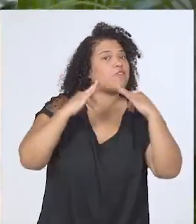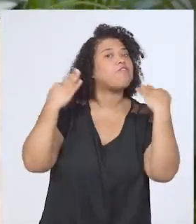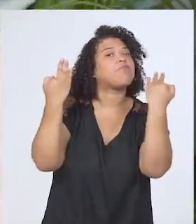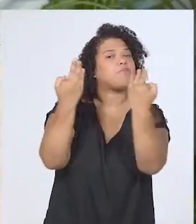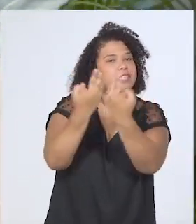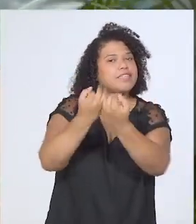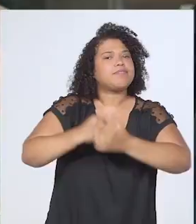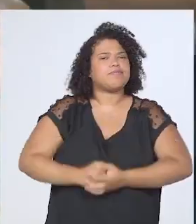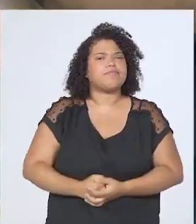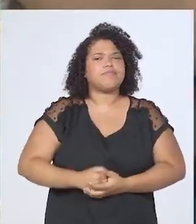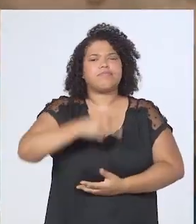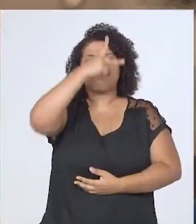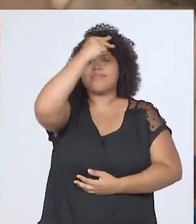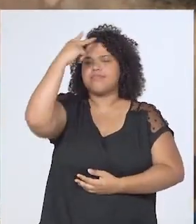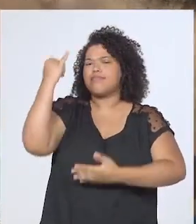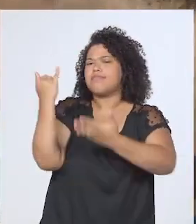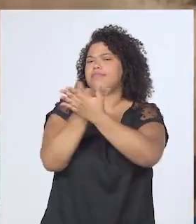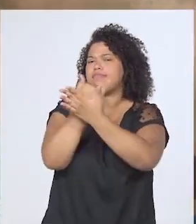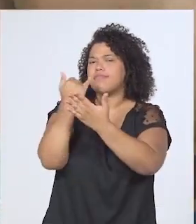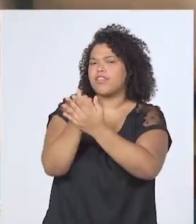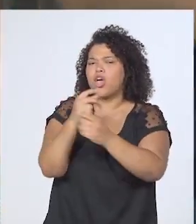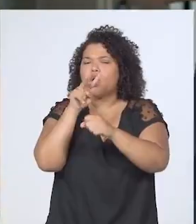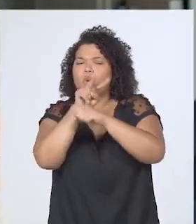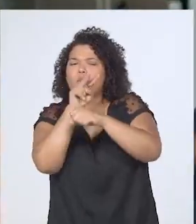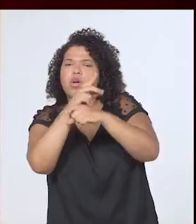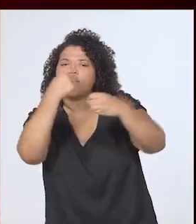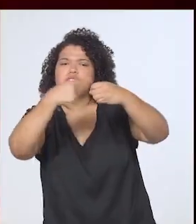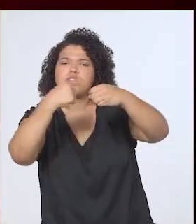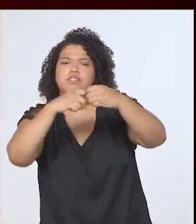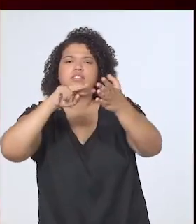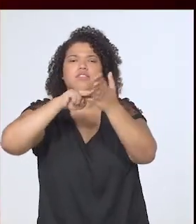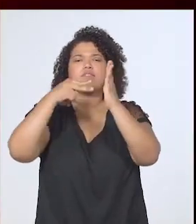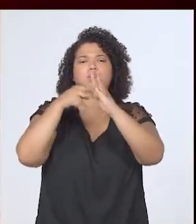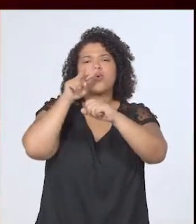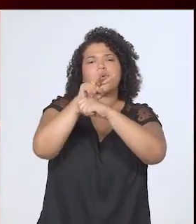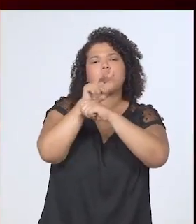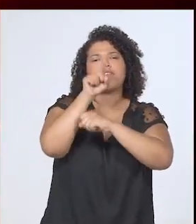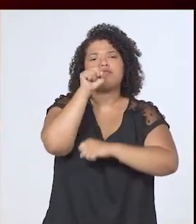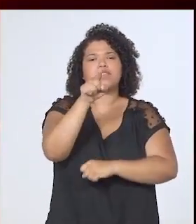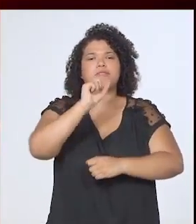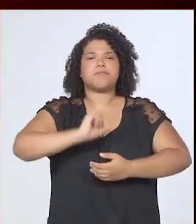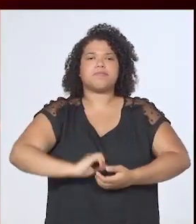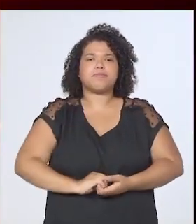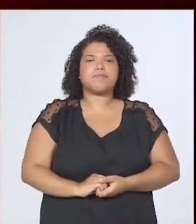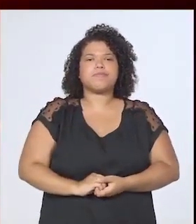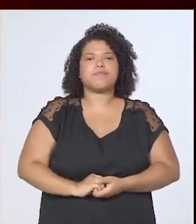próximo da família. Prefeitura de Itabuna. Cuidar da cidade é cuidar mais de você. Obrigado.